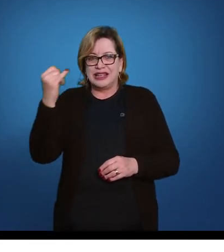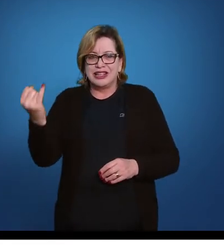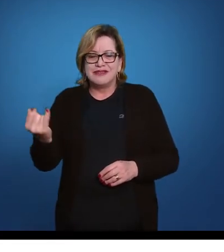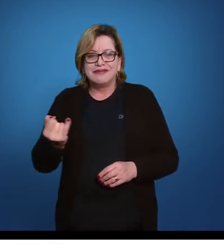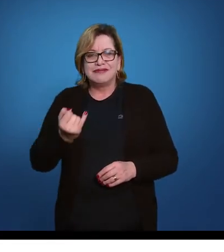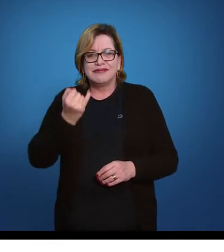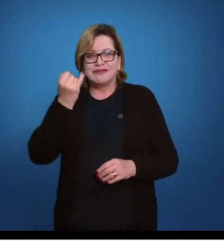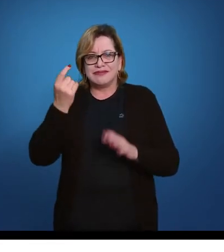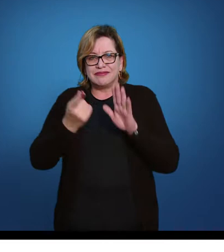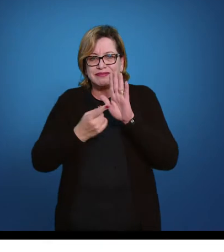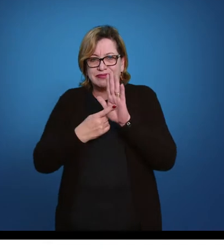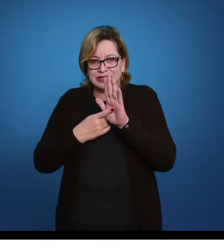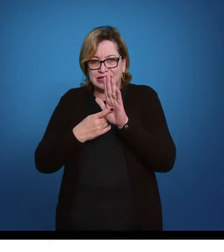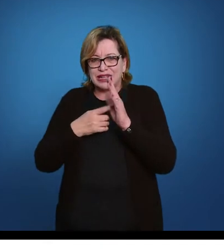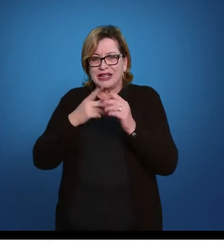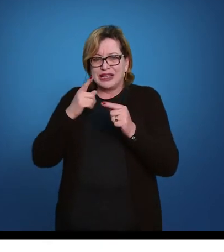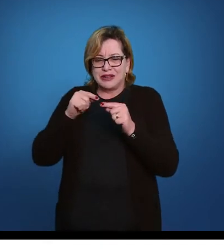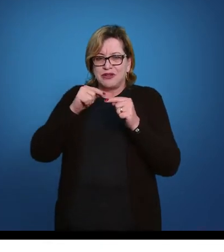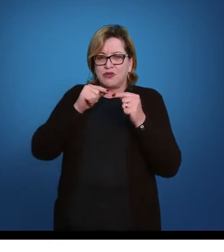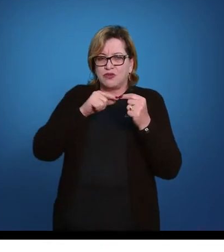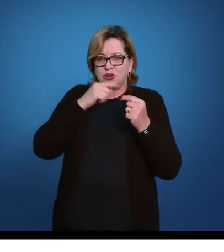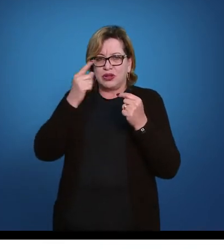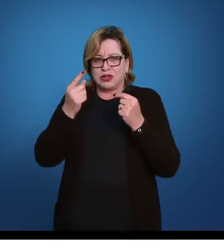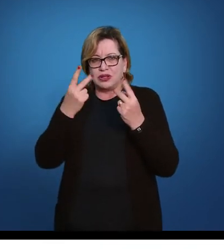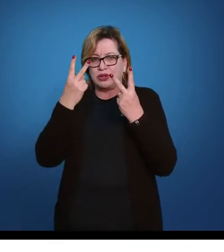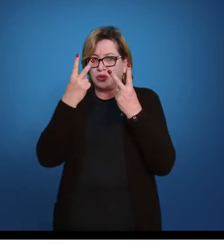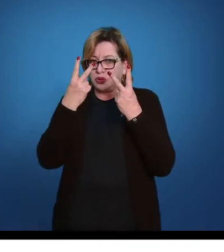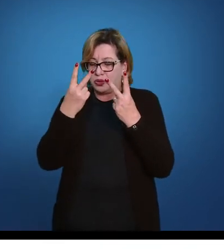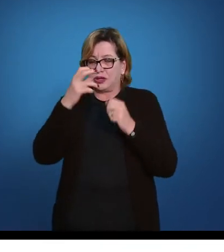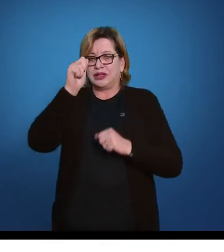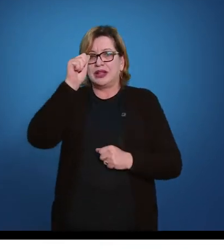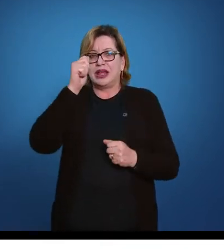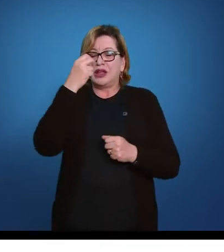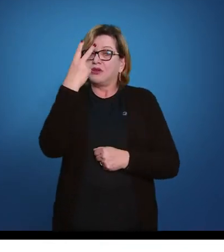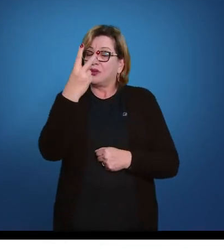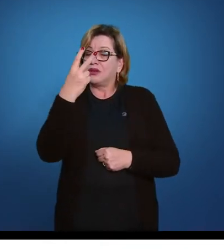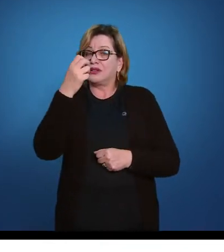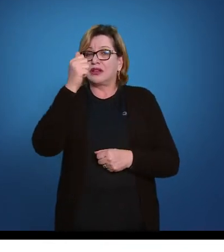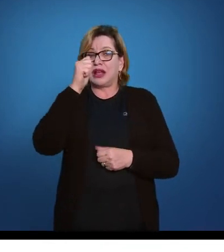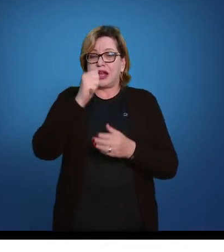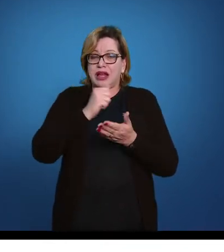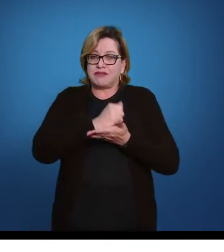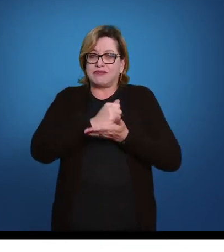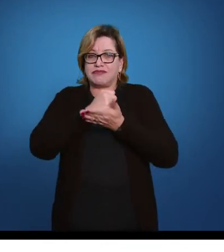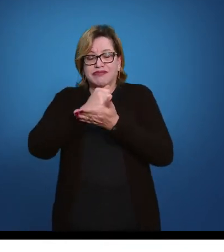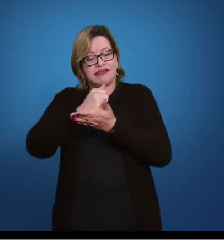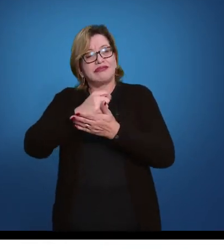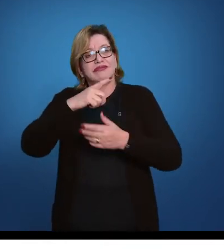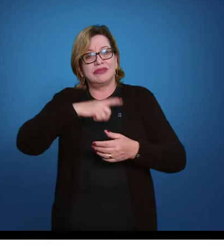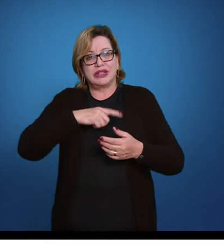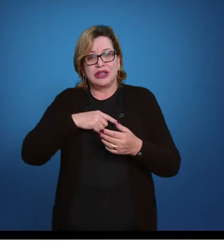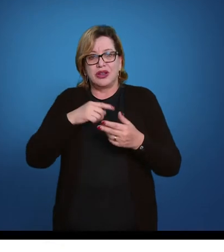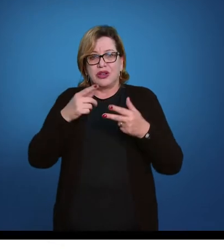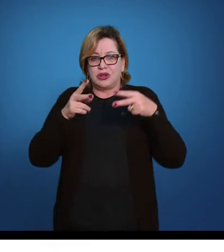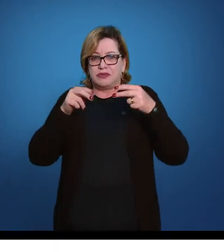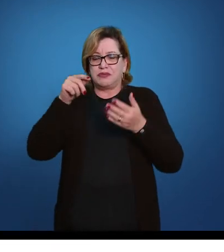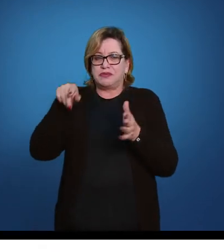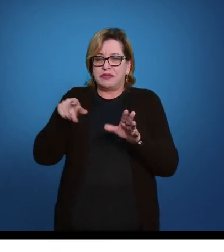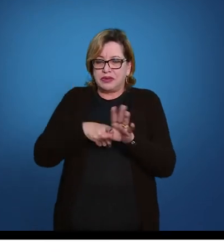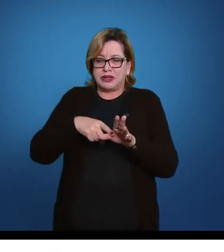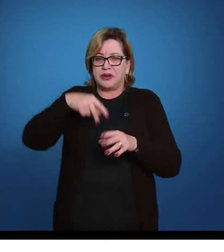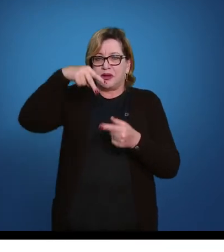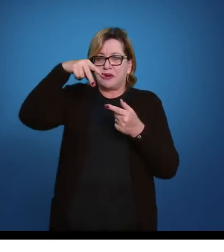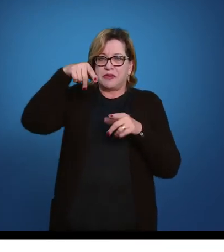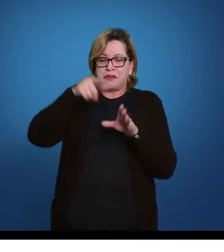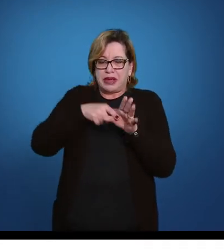ela é uma sequência sempre de dois apoios. Nós começamos com os dois pés no chão, depois